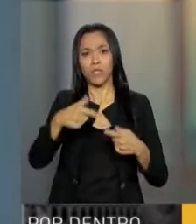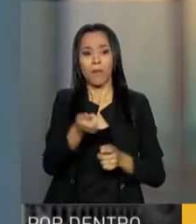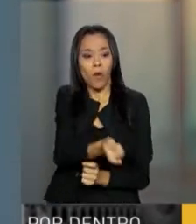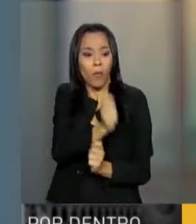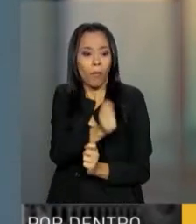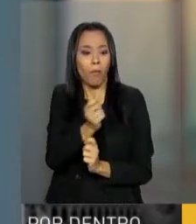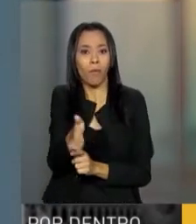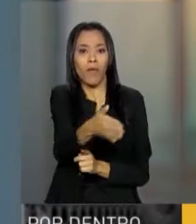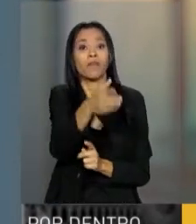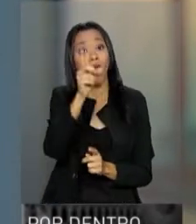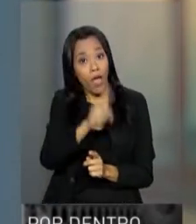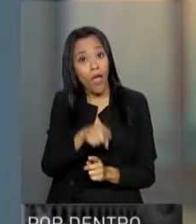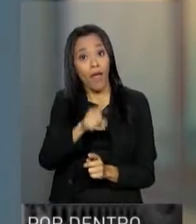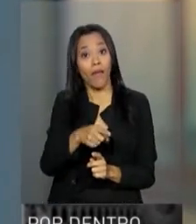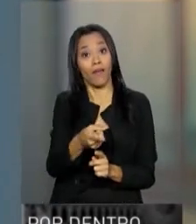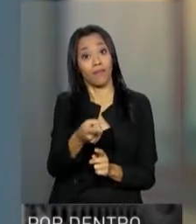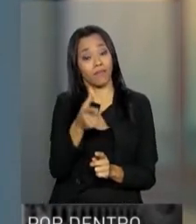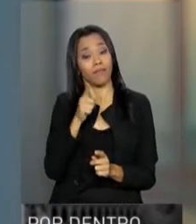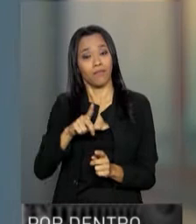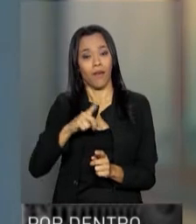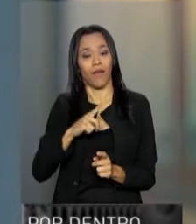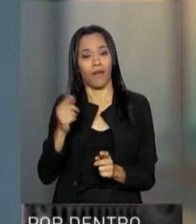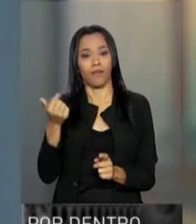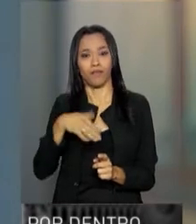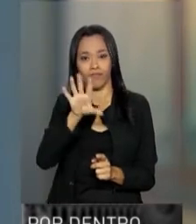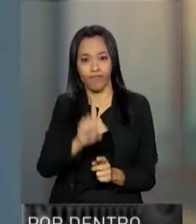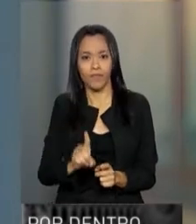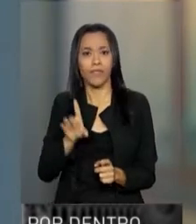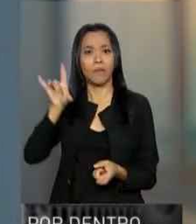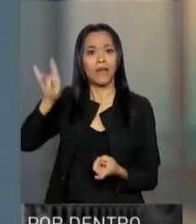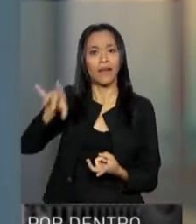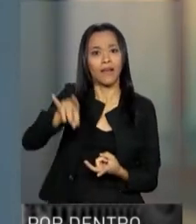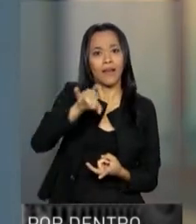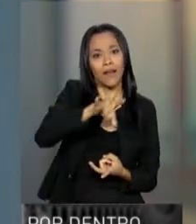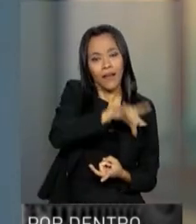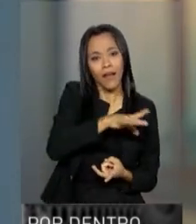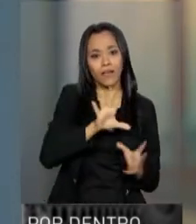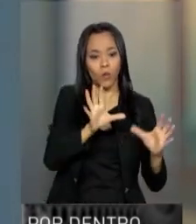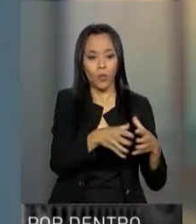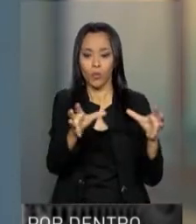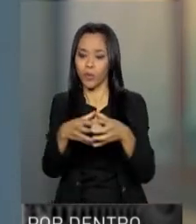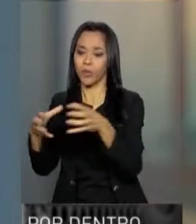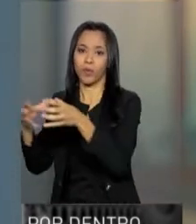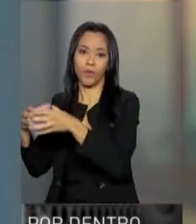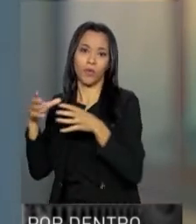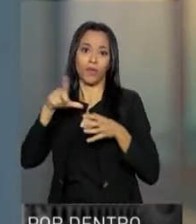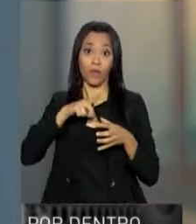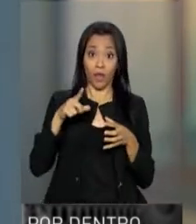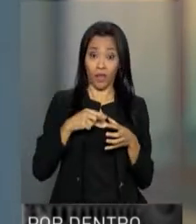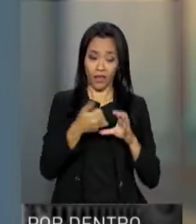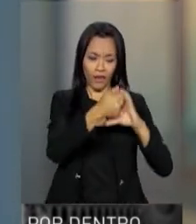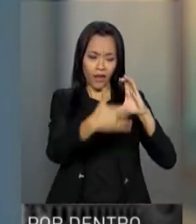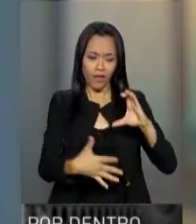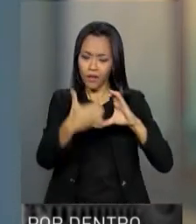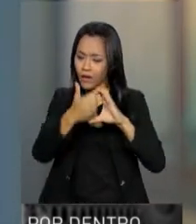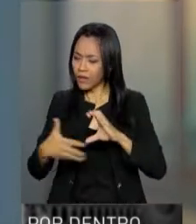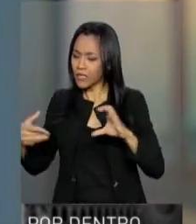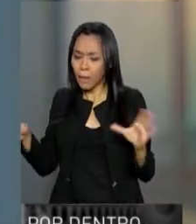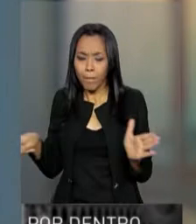são atendidos pelo Programa de Habitação Rural. Cada um desses grupos tem algumas características